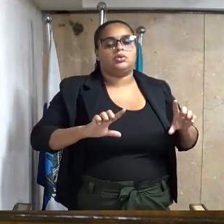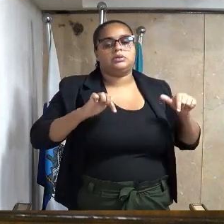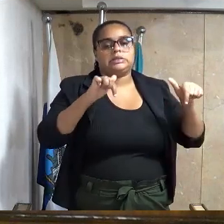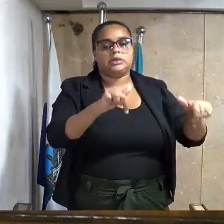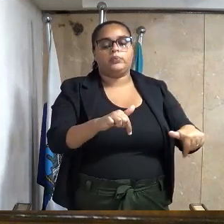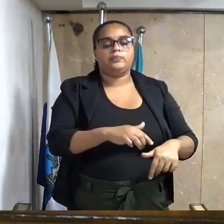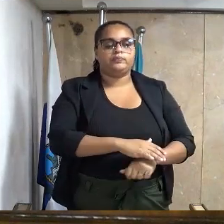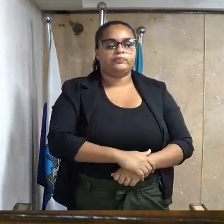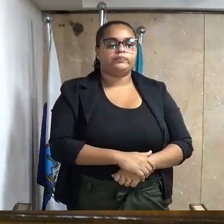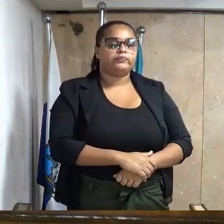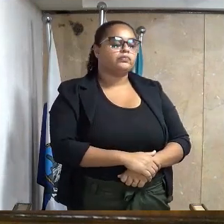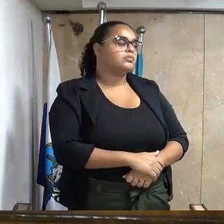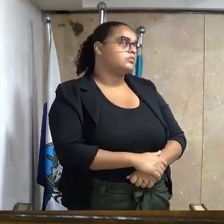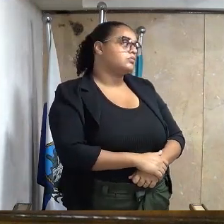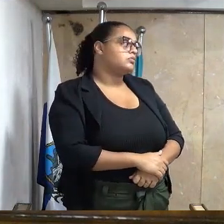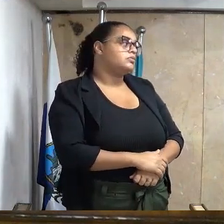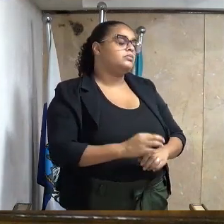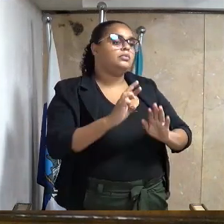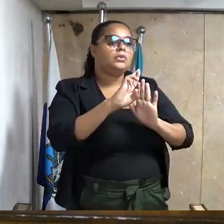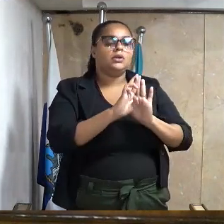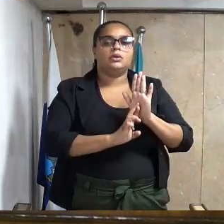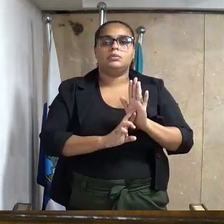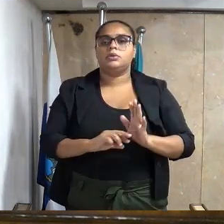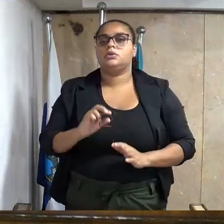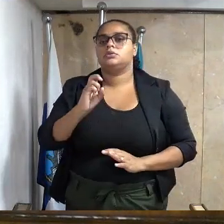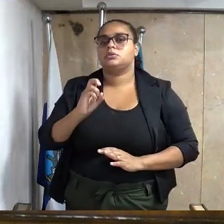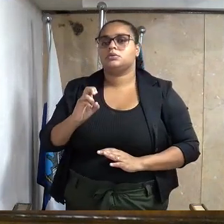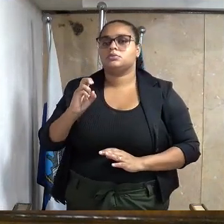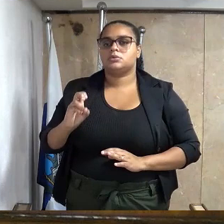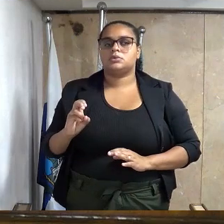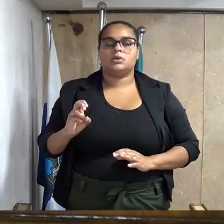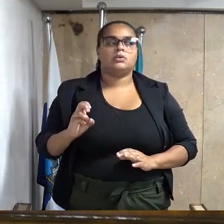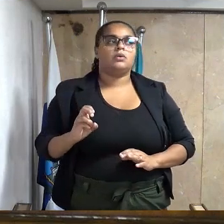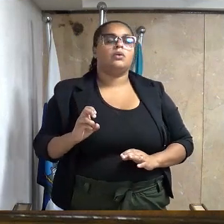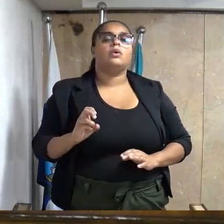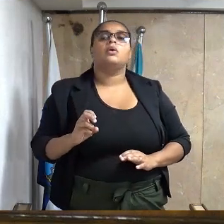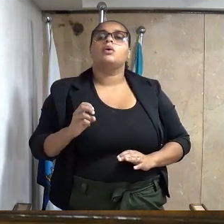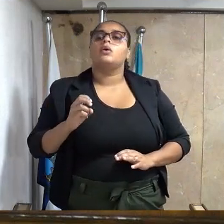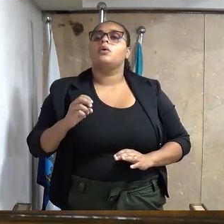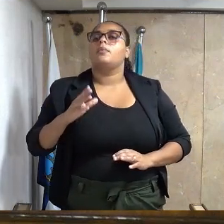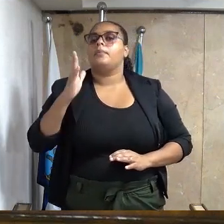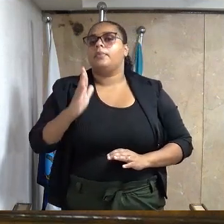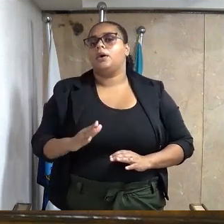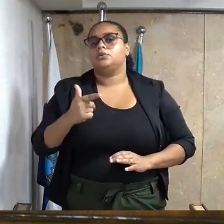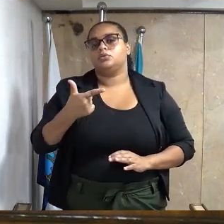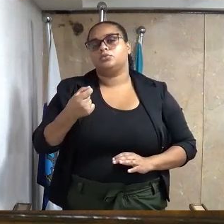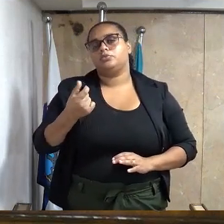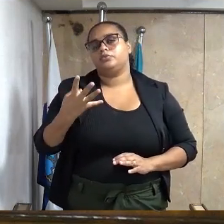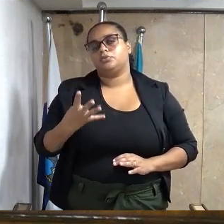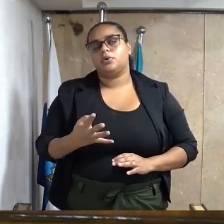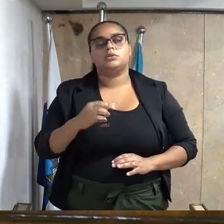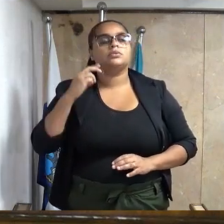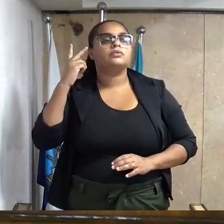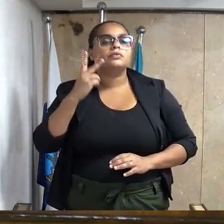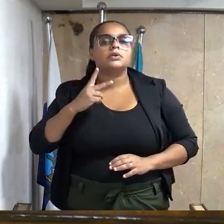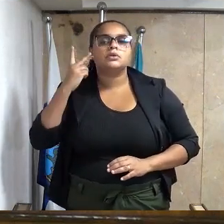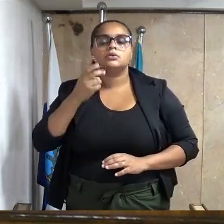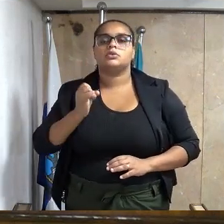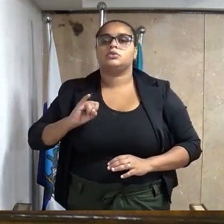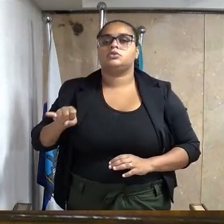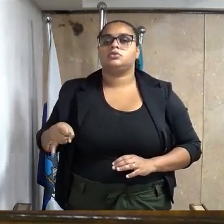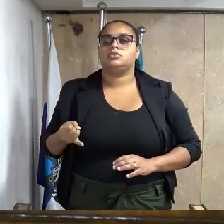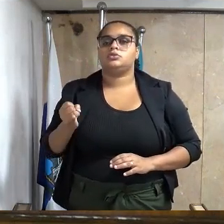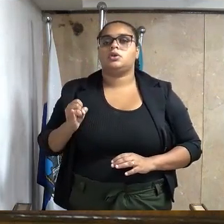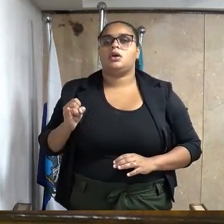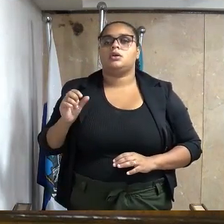área de atuação. Requerimento 5550, barra 2024, do excelentíssimo senhor vereador Jackson Wagner